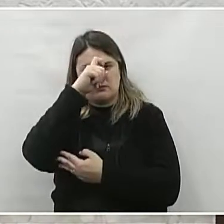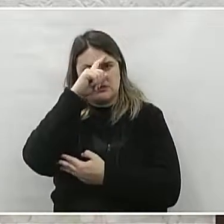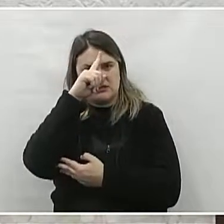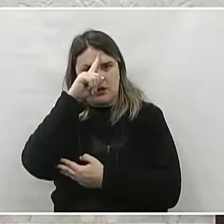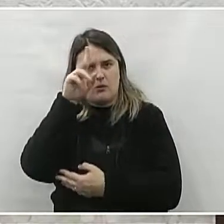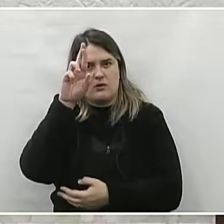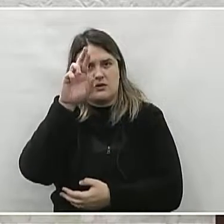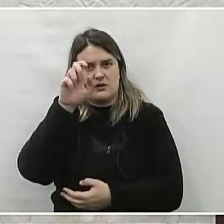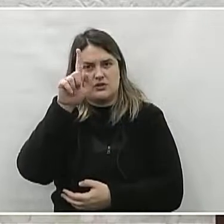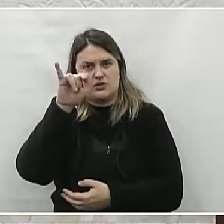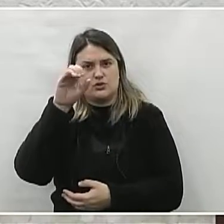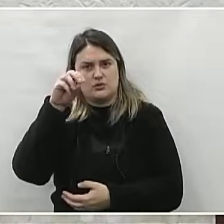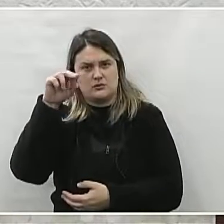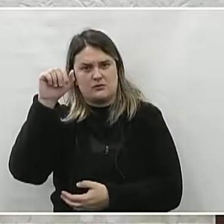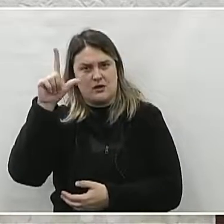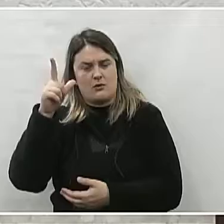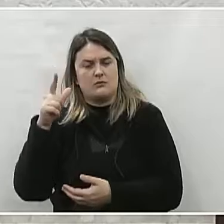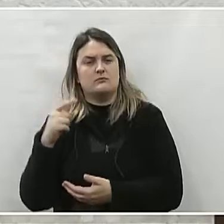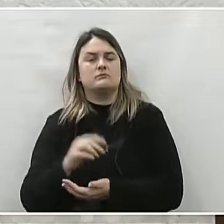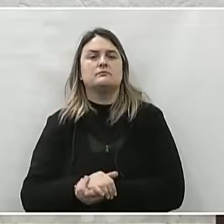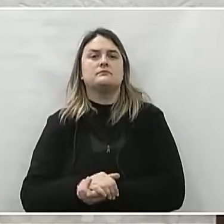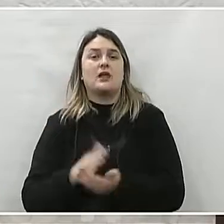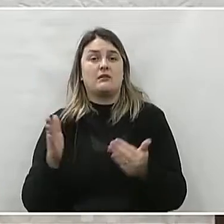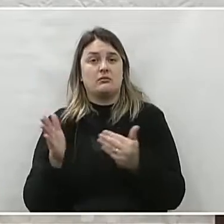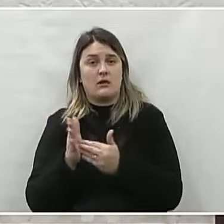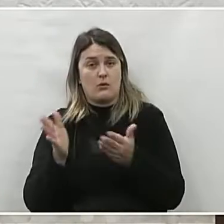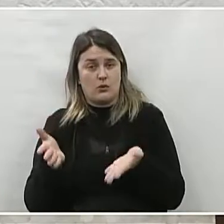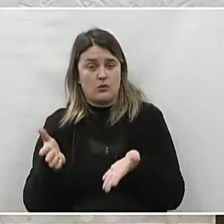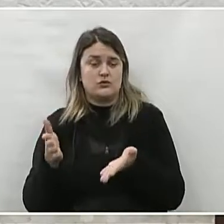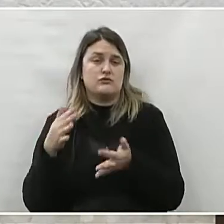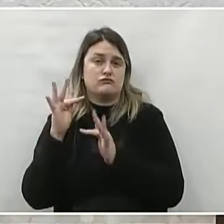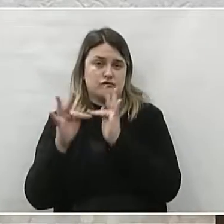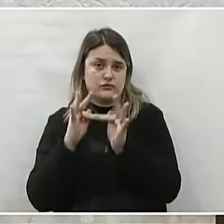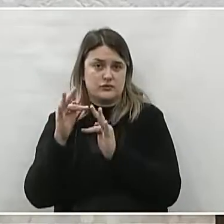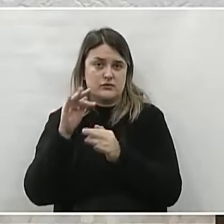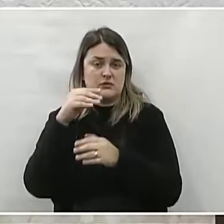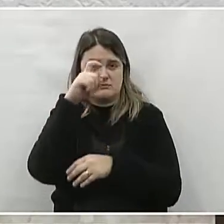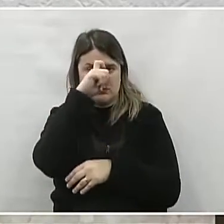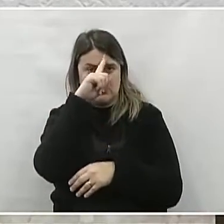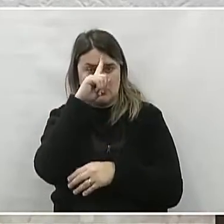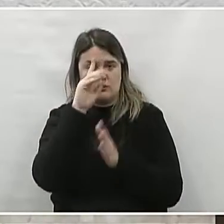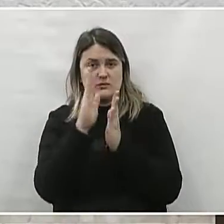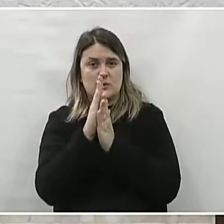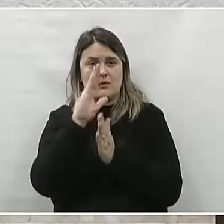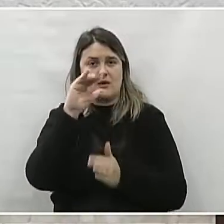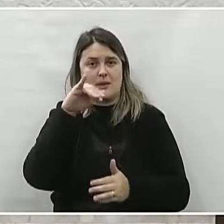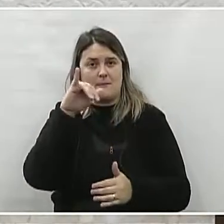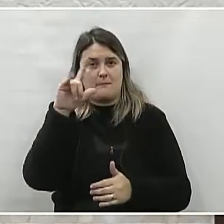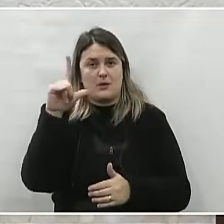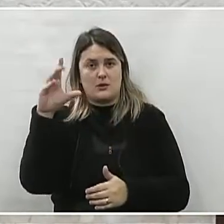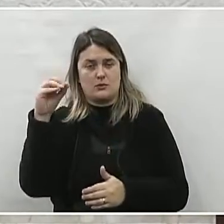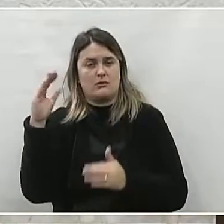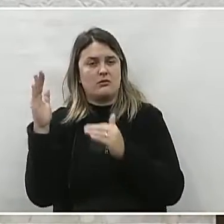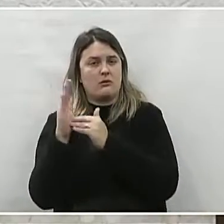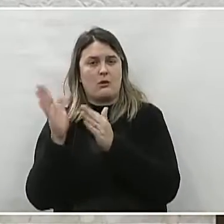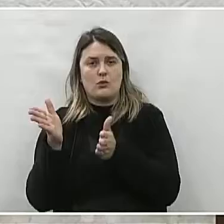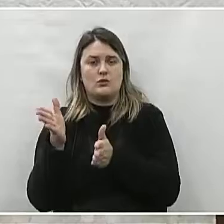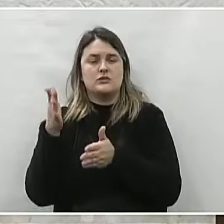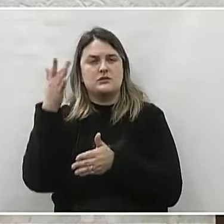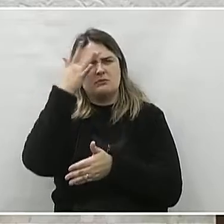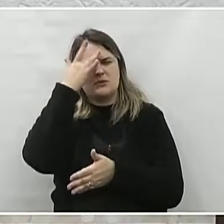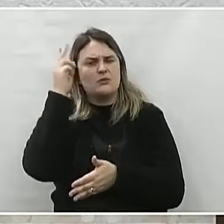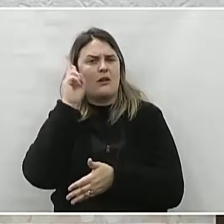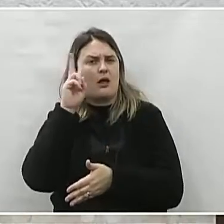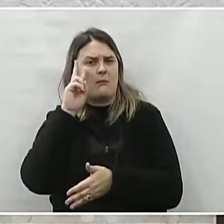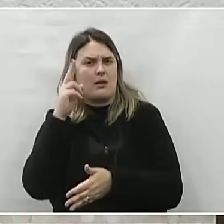regional Nossa Senhora Aparecida, atual Hospital São Camilo, e por isso era, até hoje, muito